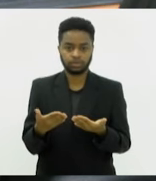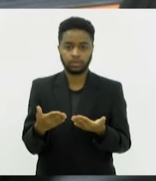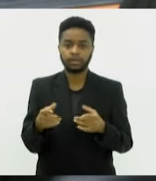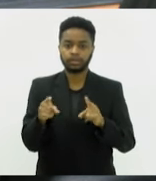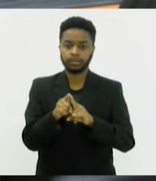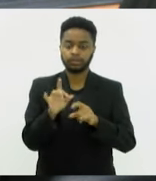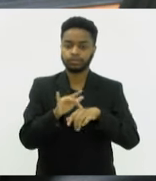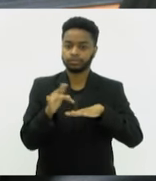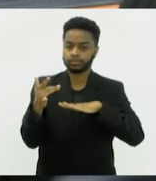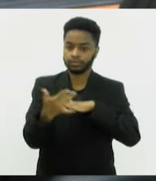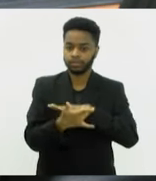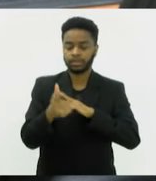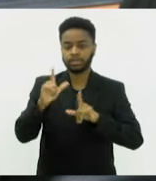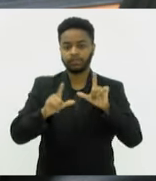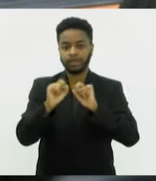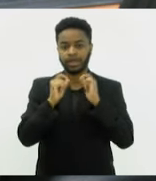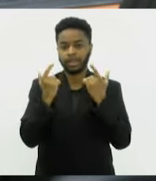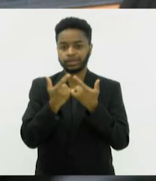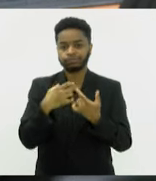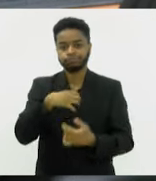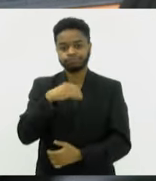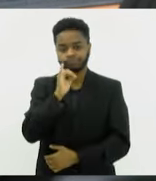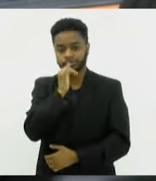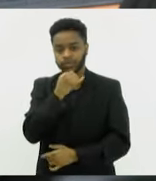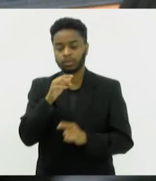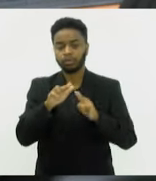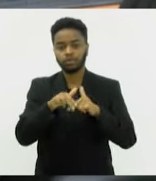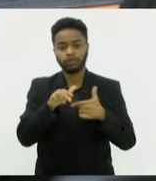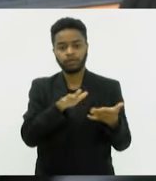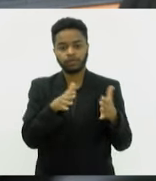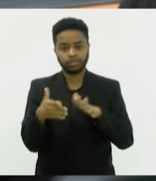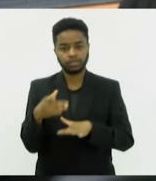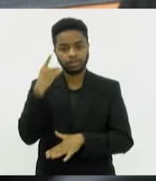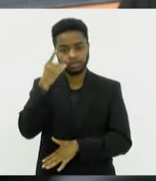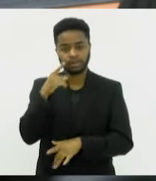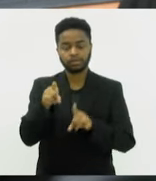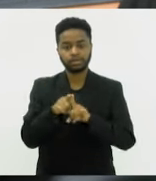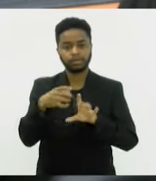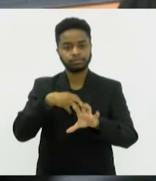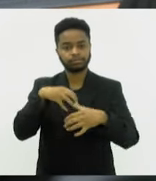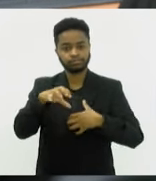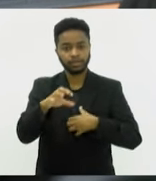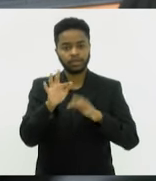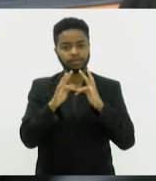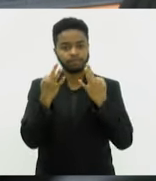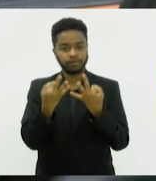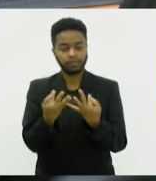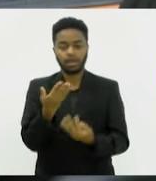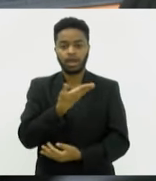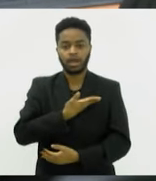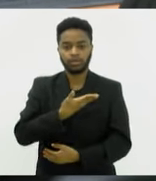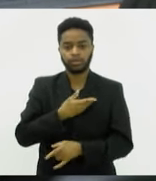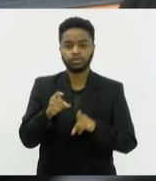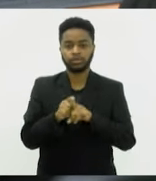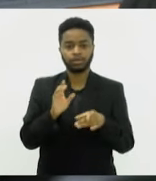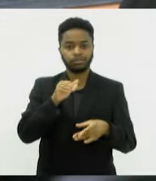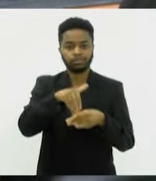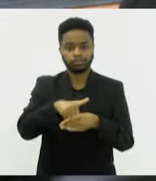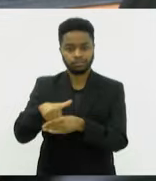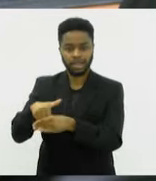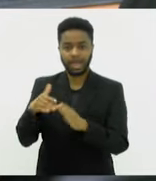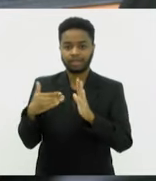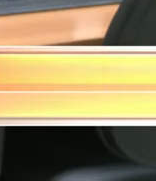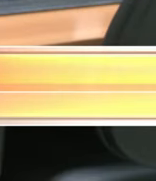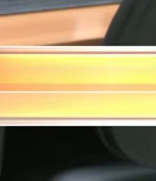nossas redes sociais. A TV Alerj lamenta a morte do deputado e se solidariza com familiares, amigos e eleitores. Até